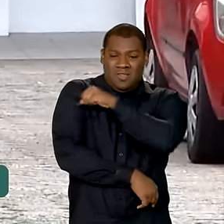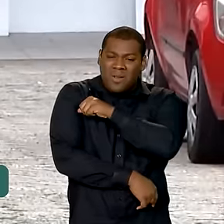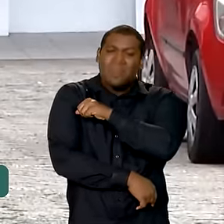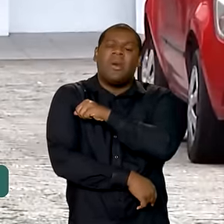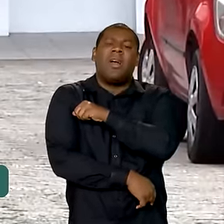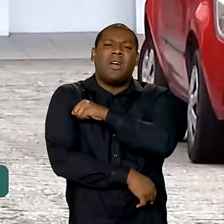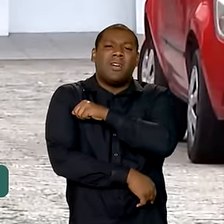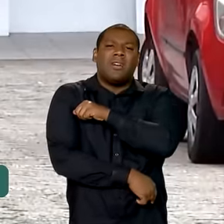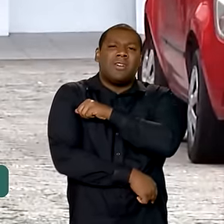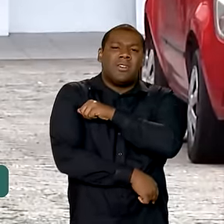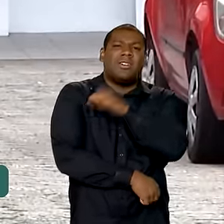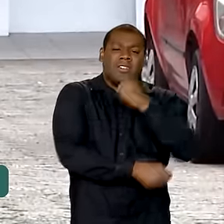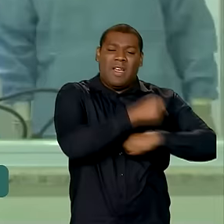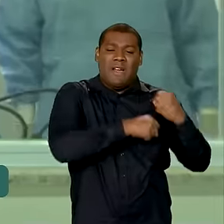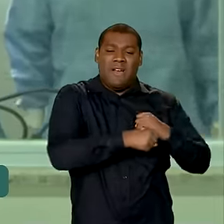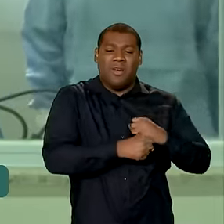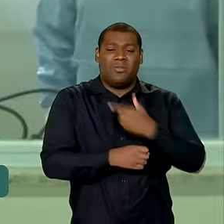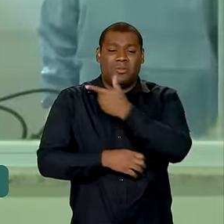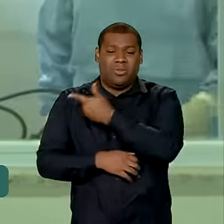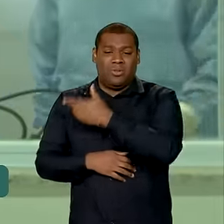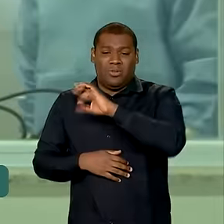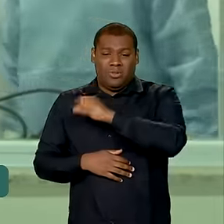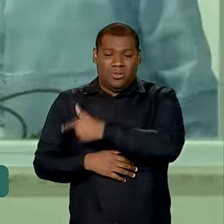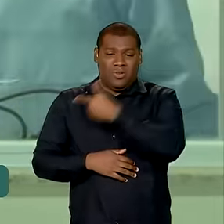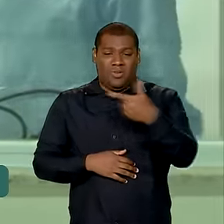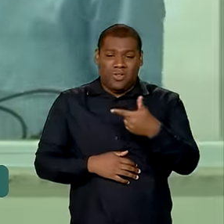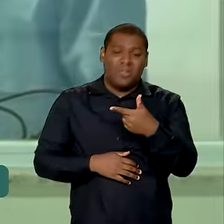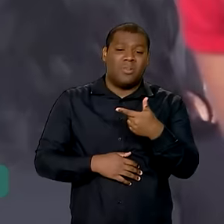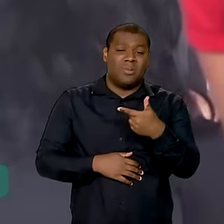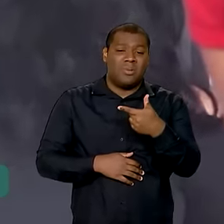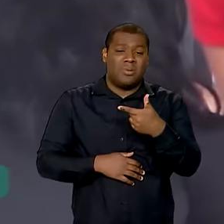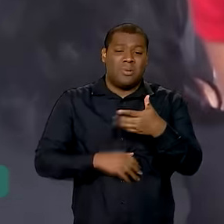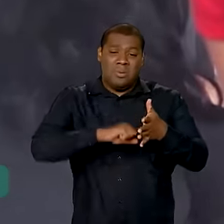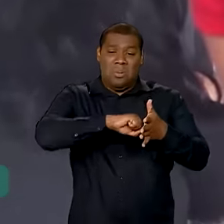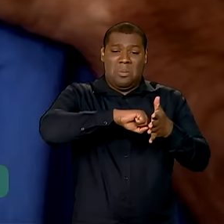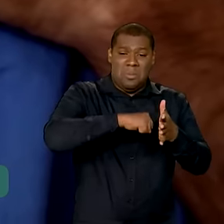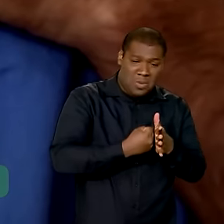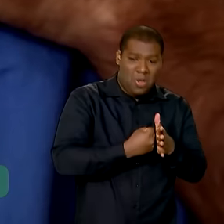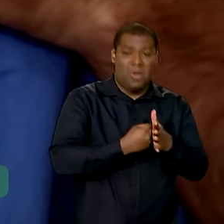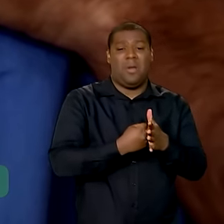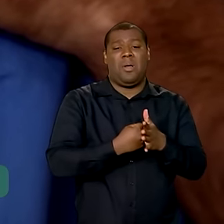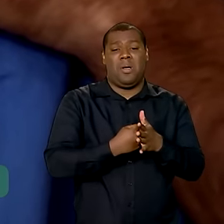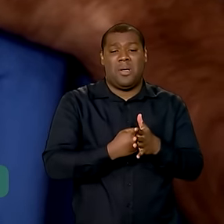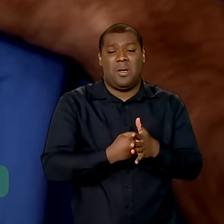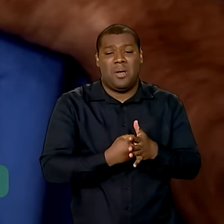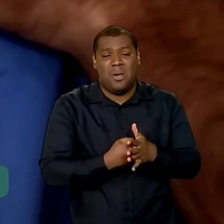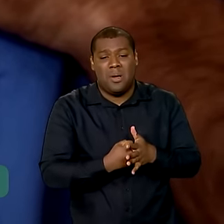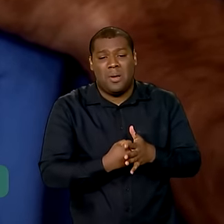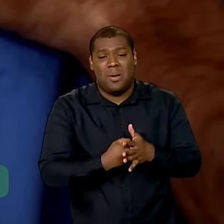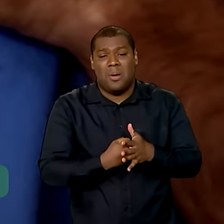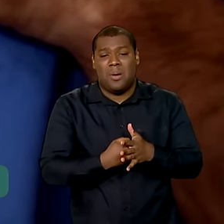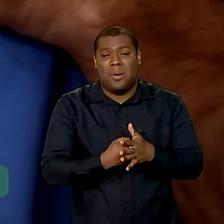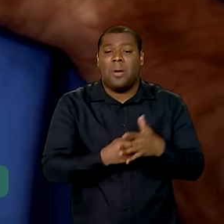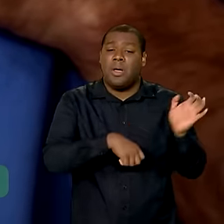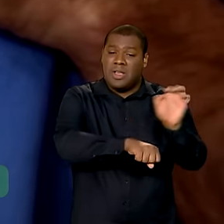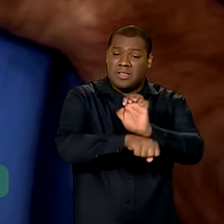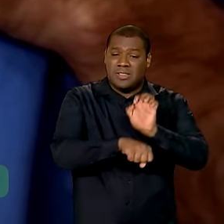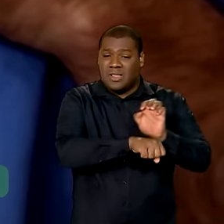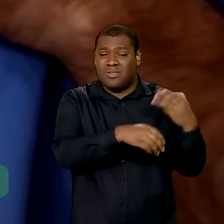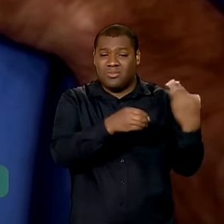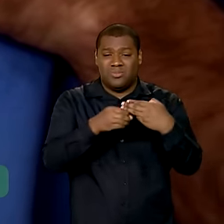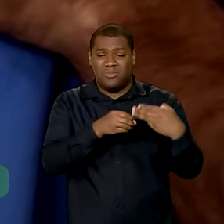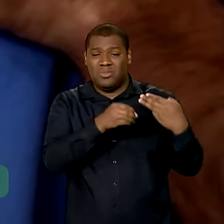desde 2022, mas estava suspenso por inconstitucionalidade, porque estados e